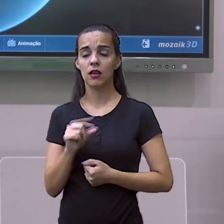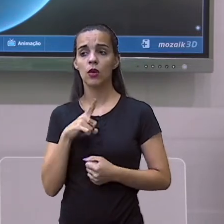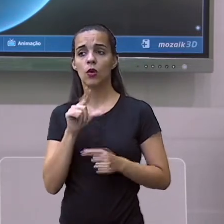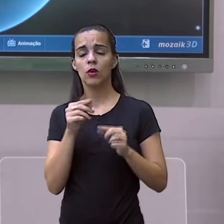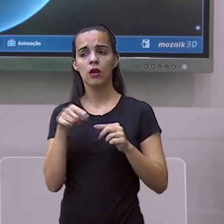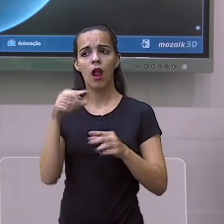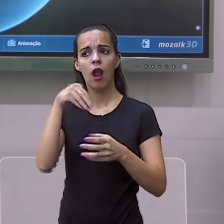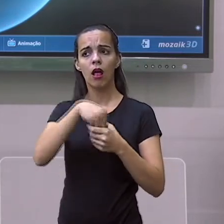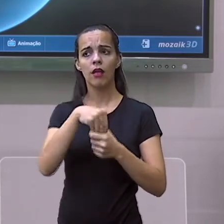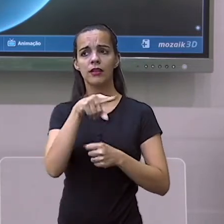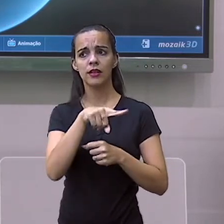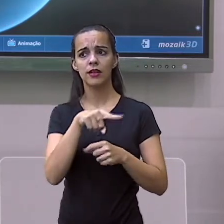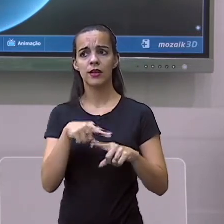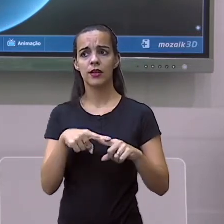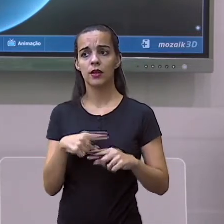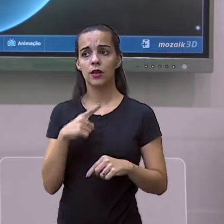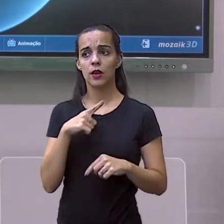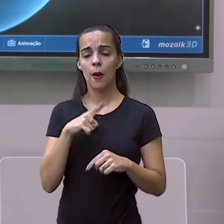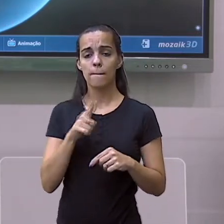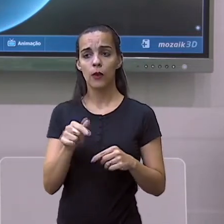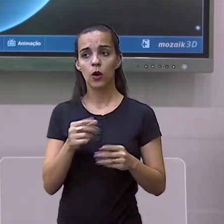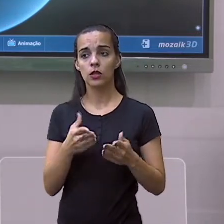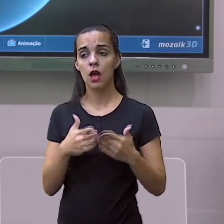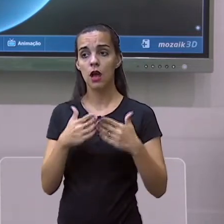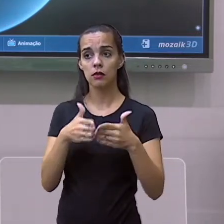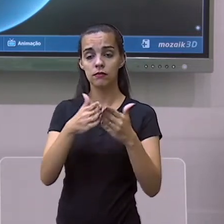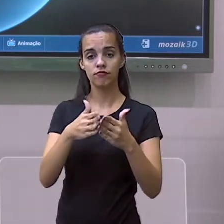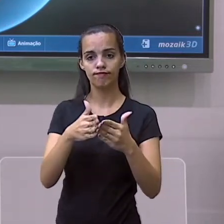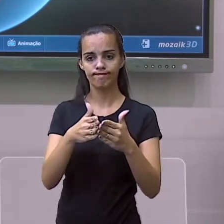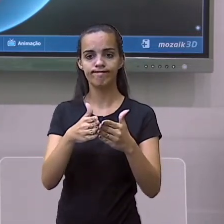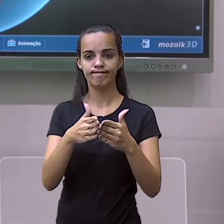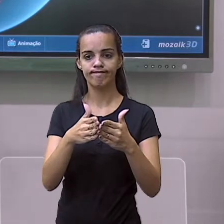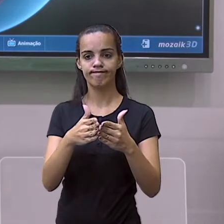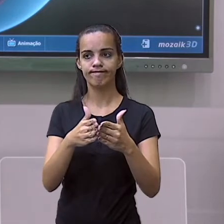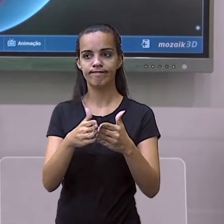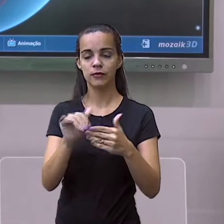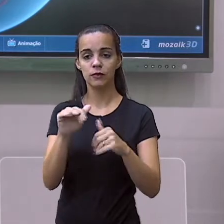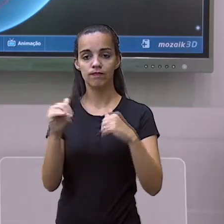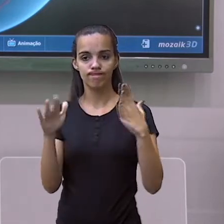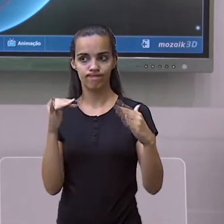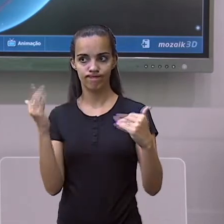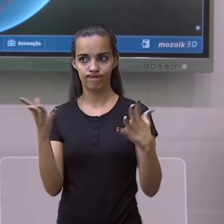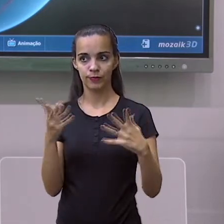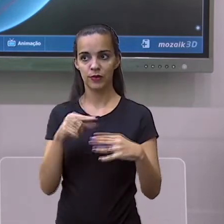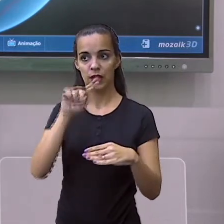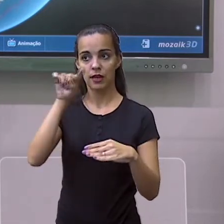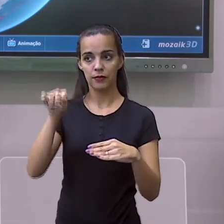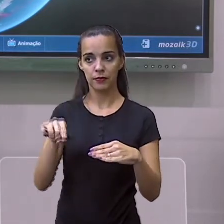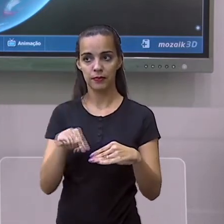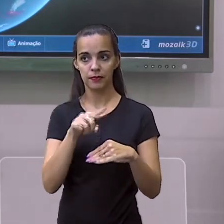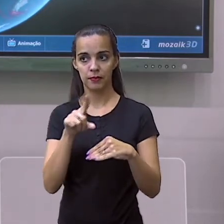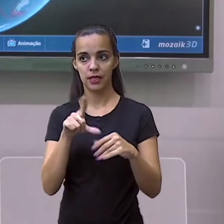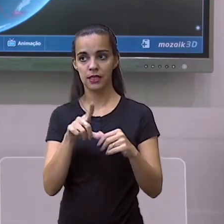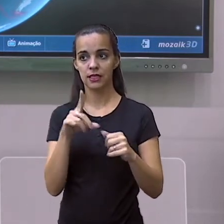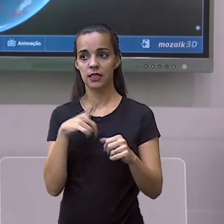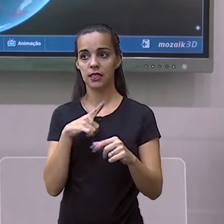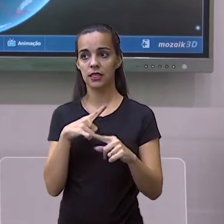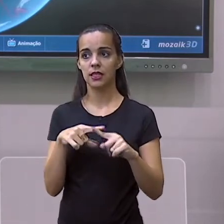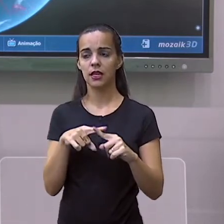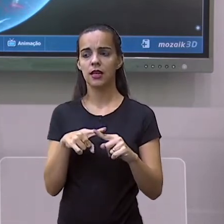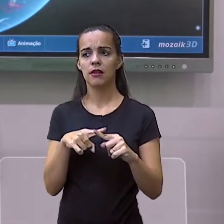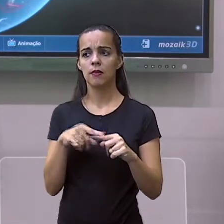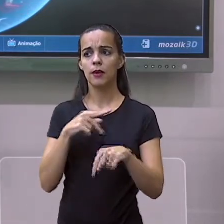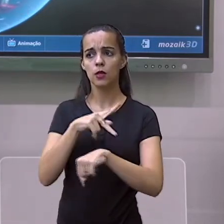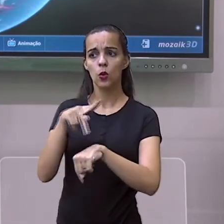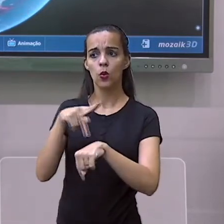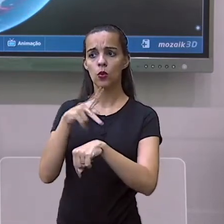dada. Uma mercadoria que sai dos Estados Unidos para a Ásia, olha a rota alternativa, ela